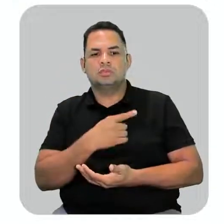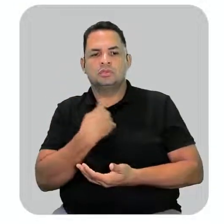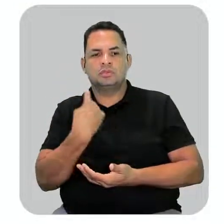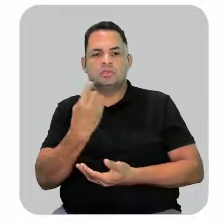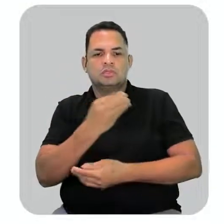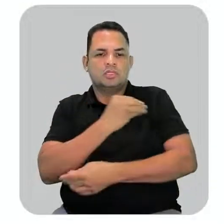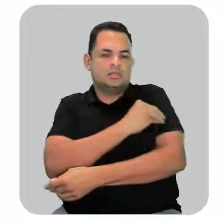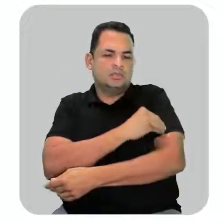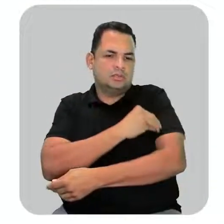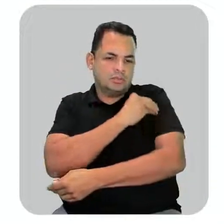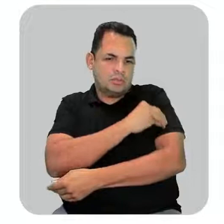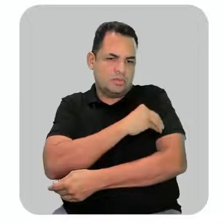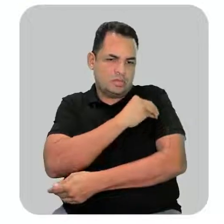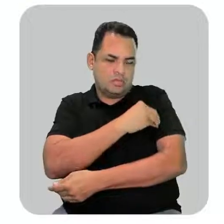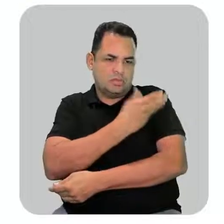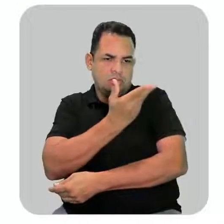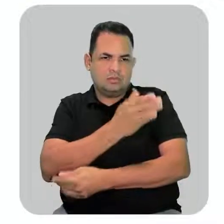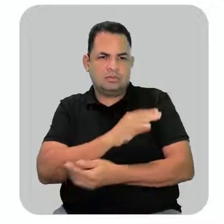temos um álcool.